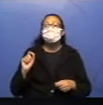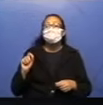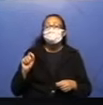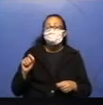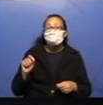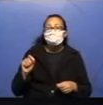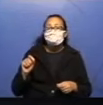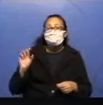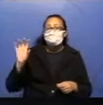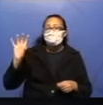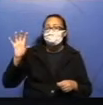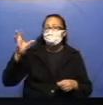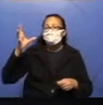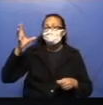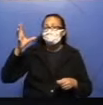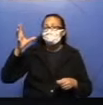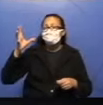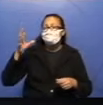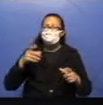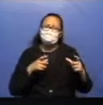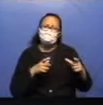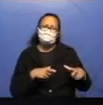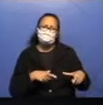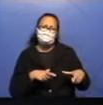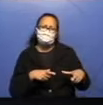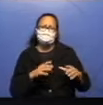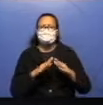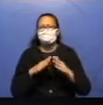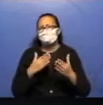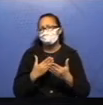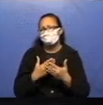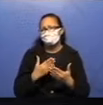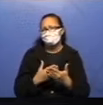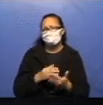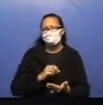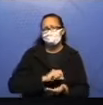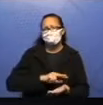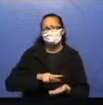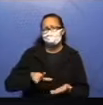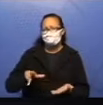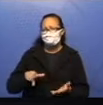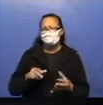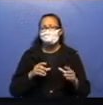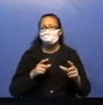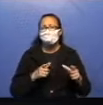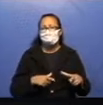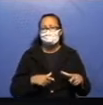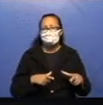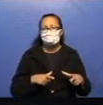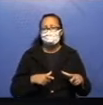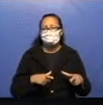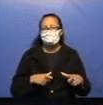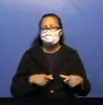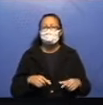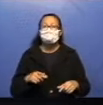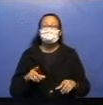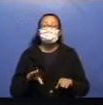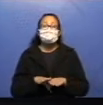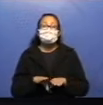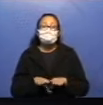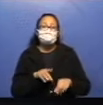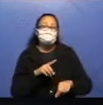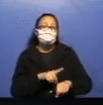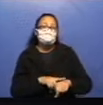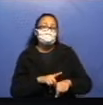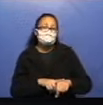Lugar. Foi numa cidade, foi numa casa, foi numa escola. Tem tantos lugares, né? Que pode acontecer. E cinco. O tempo. Quando